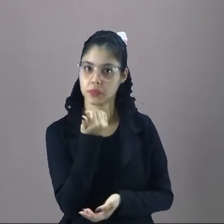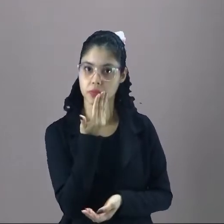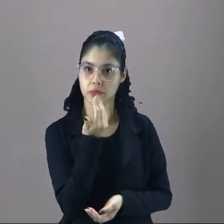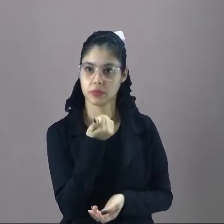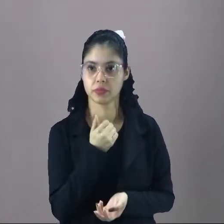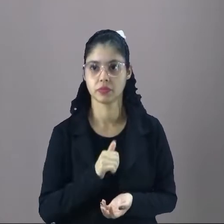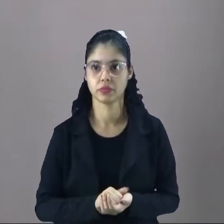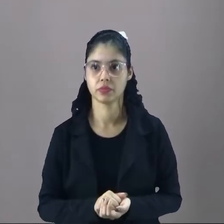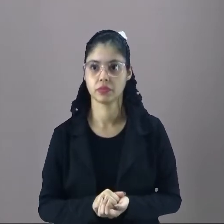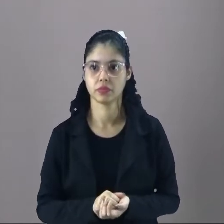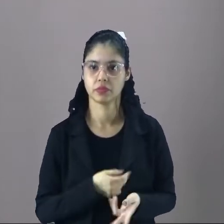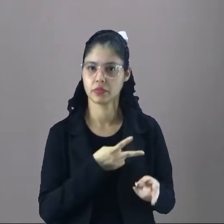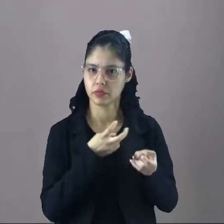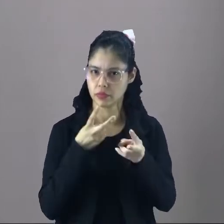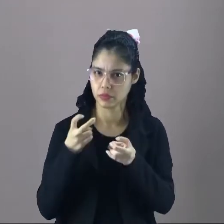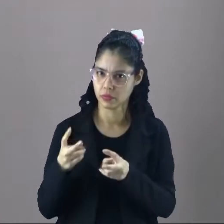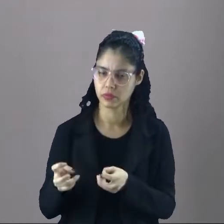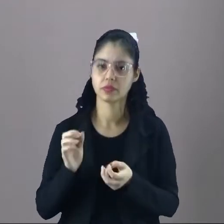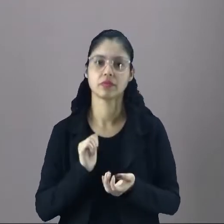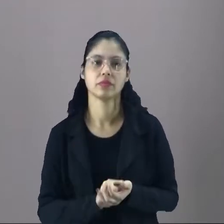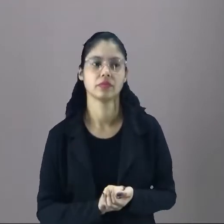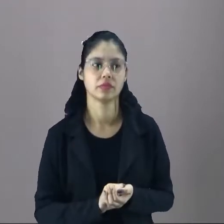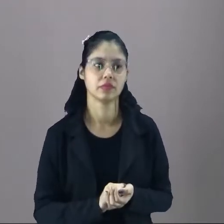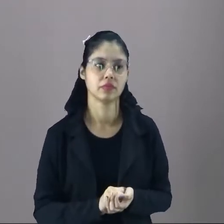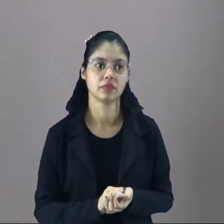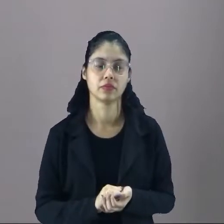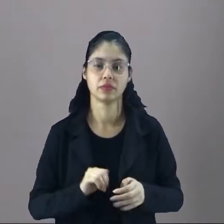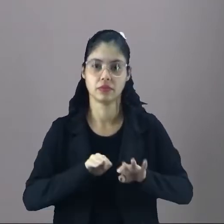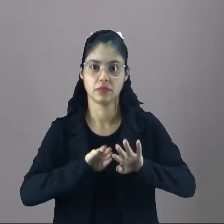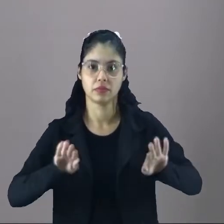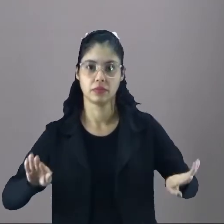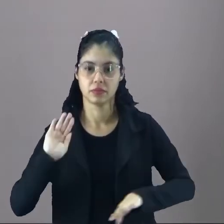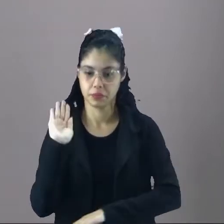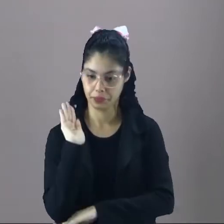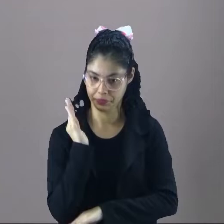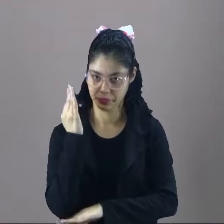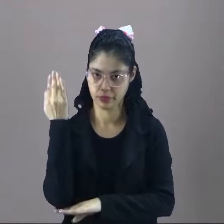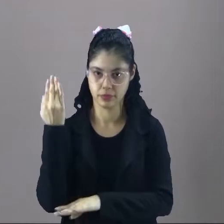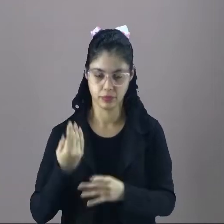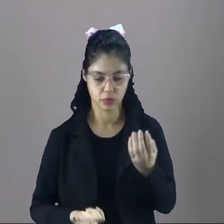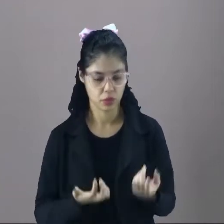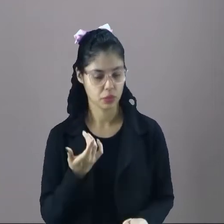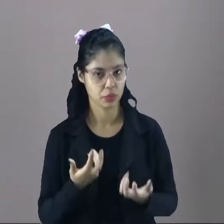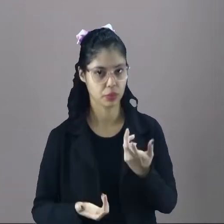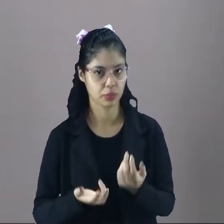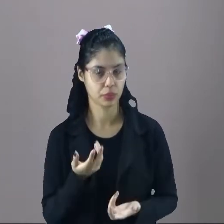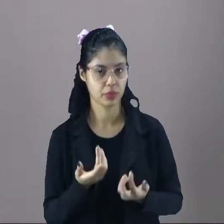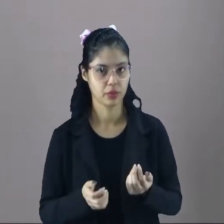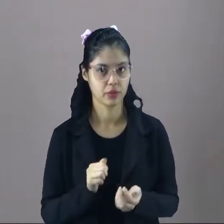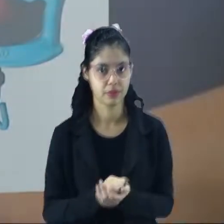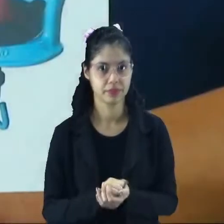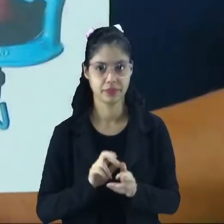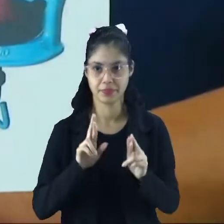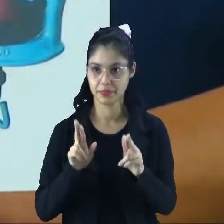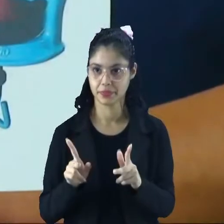hora do almoço. Ela percebeu que o fogão da casa da avó dela era